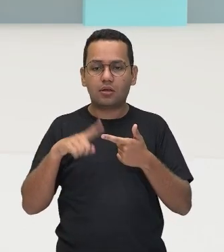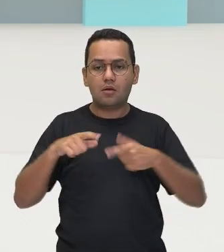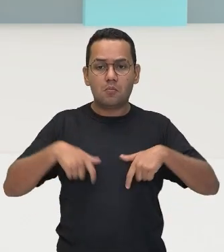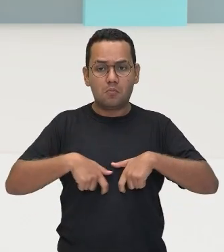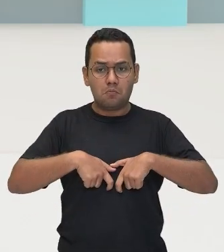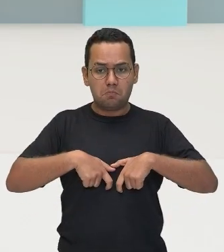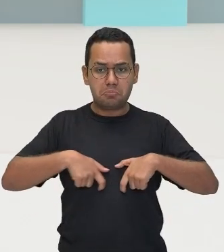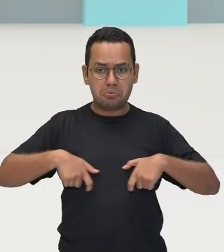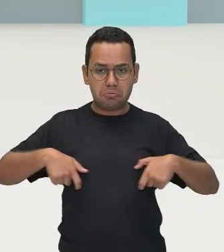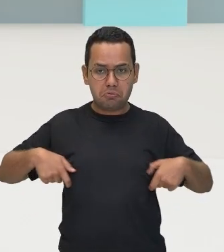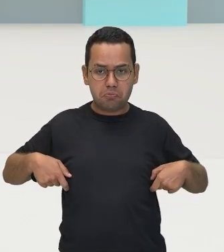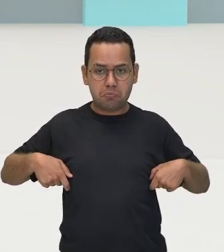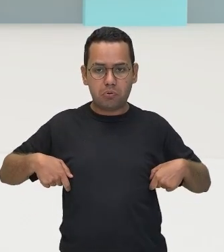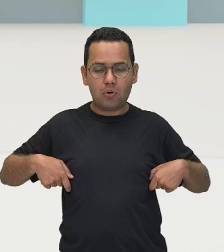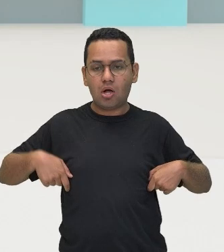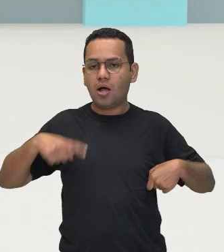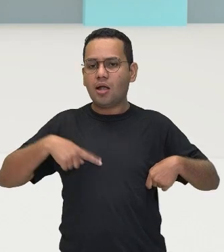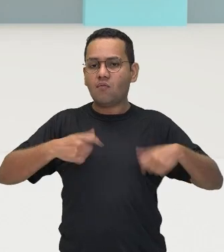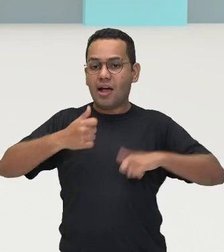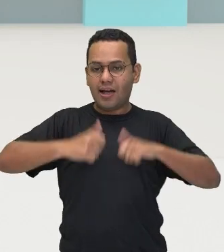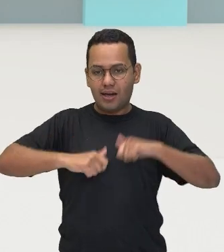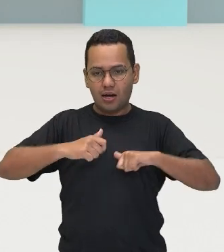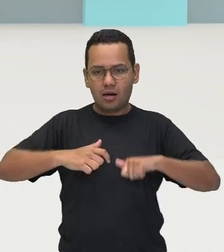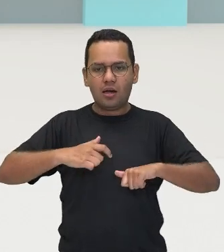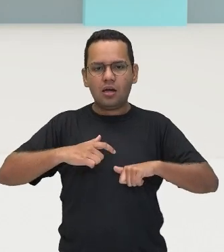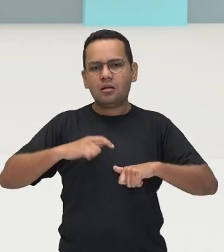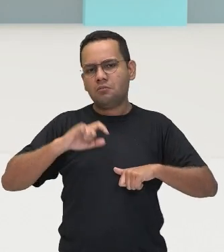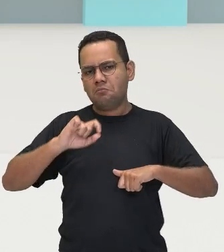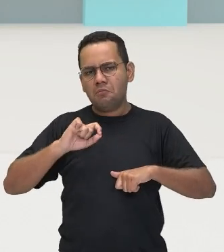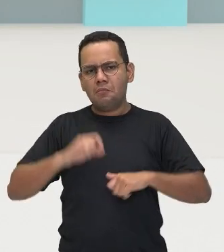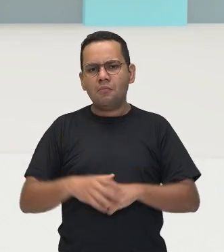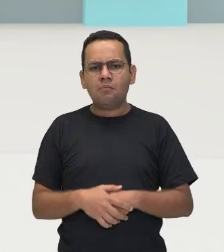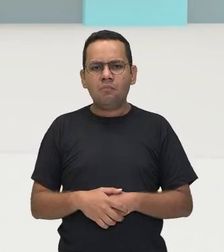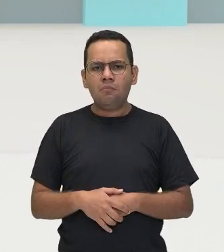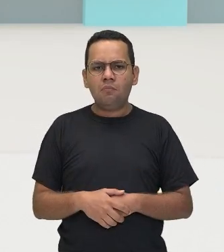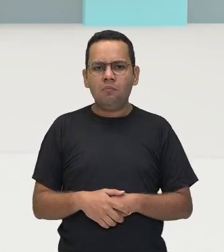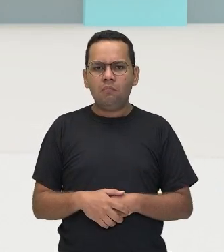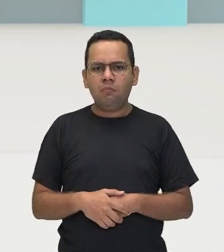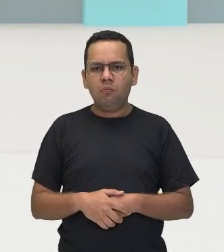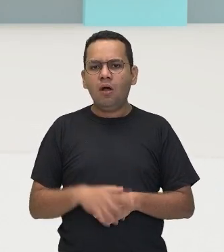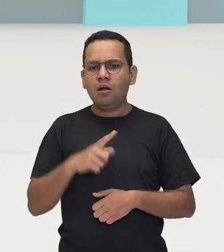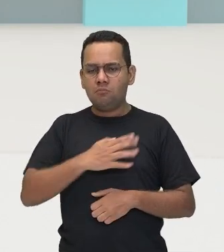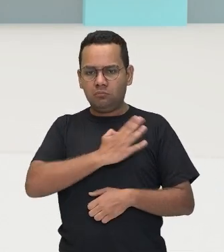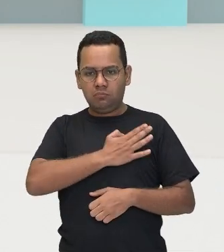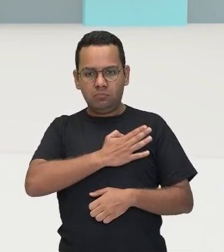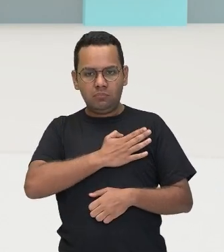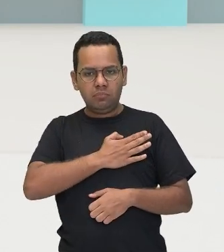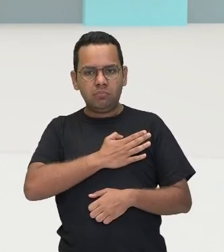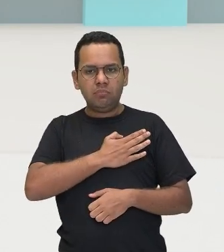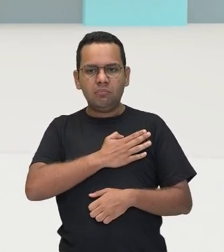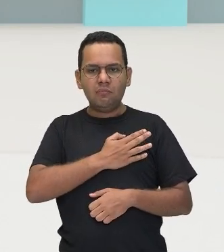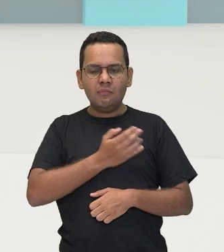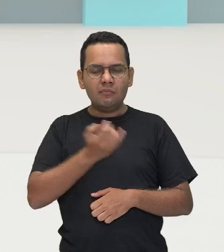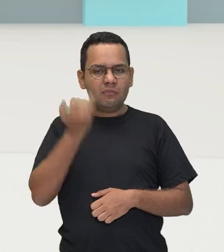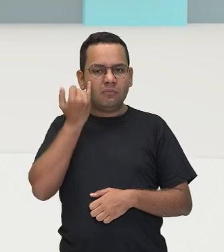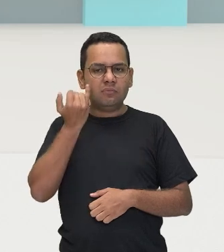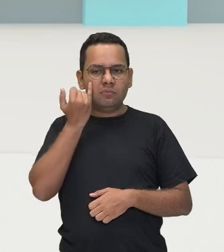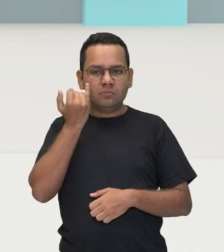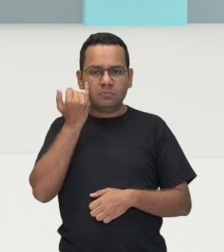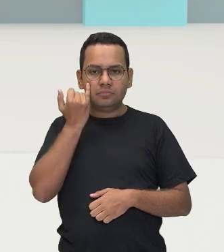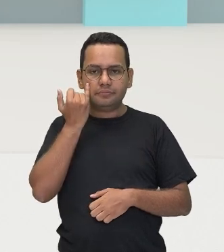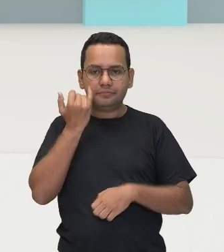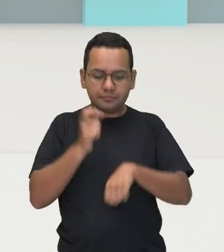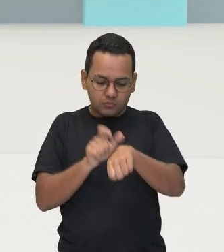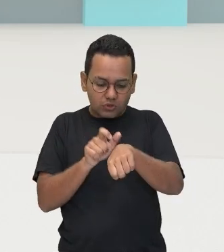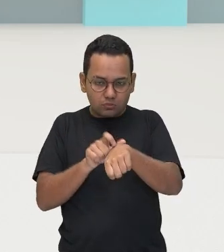tipo um frequencímetro que ele coloca, né? Um tipo, não é um frequencímetro que ele bota aqui no corpo dele para pegar a frequência cardíaca e joga para o relógio, que